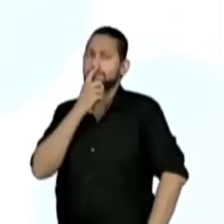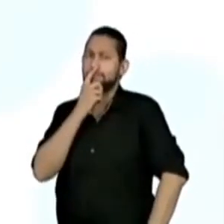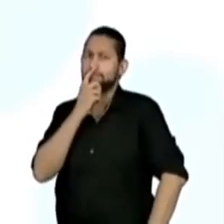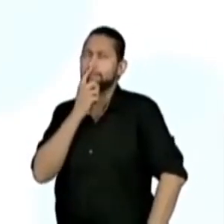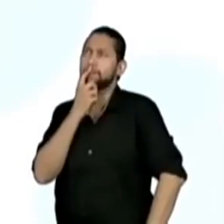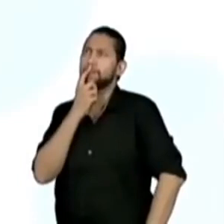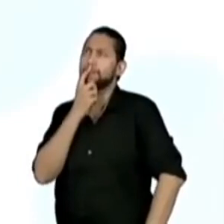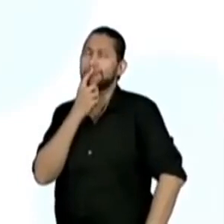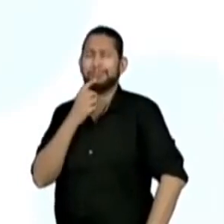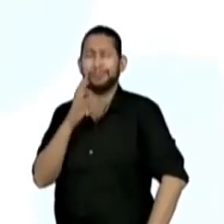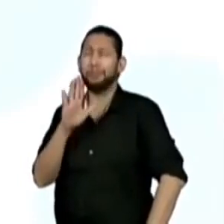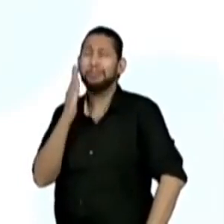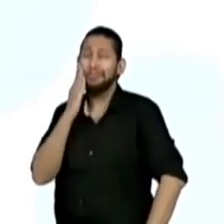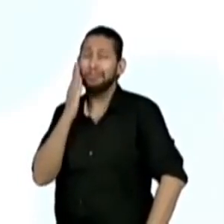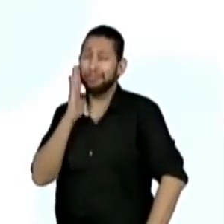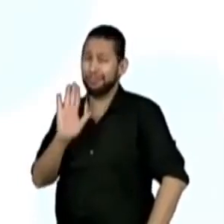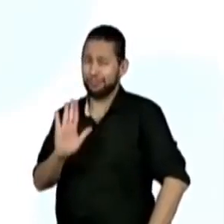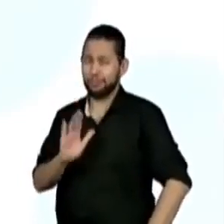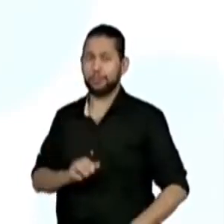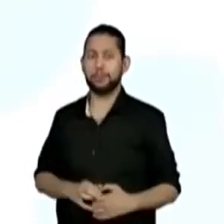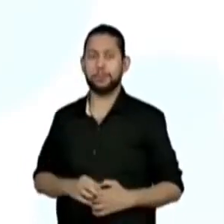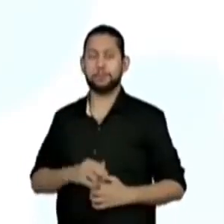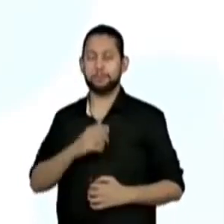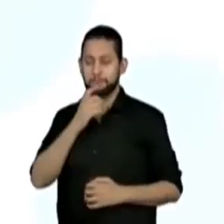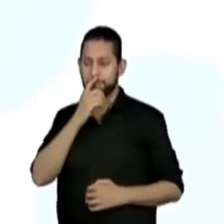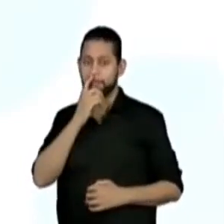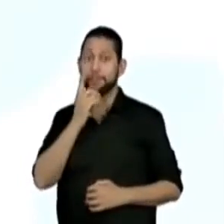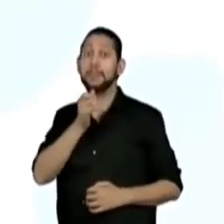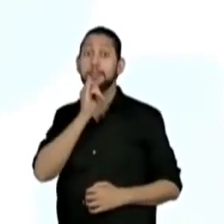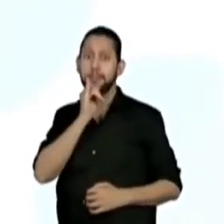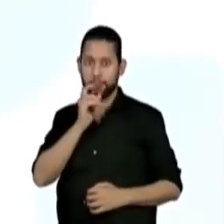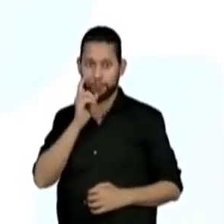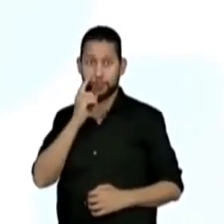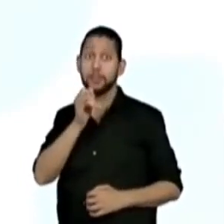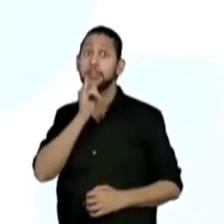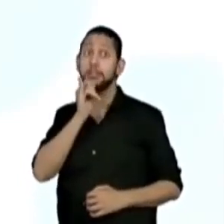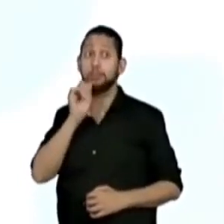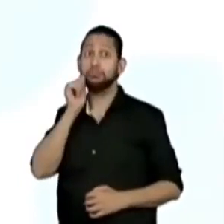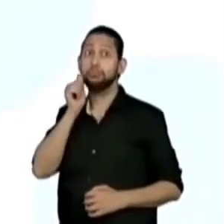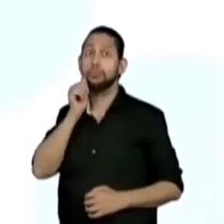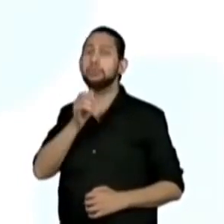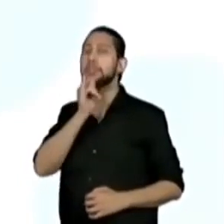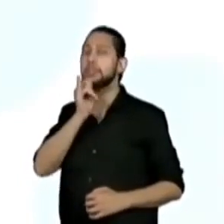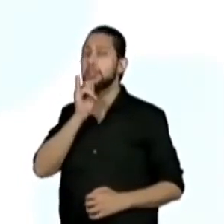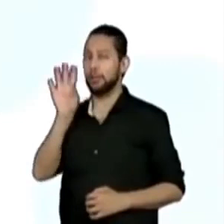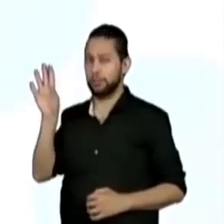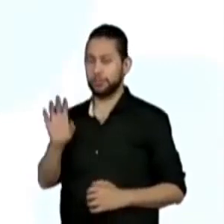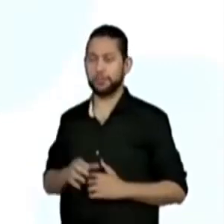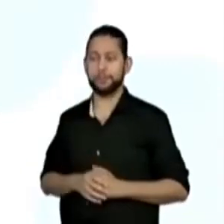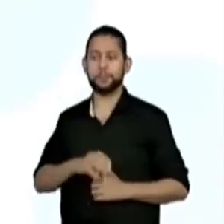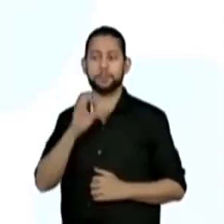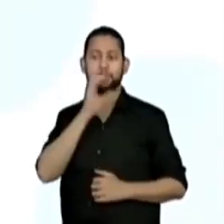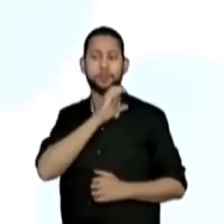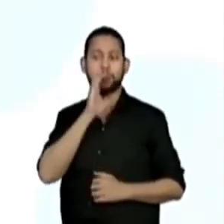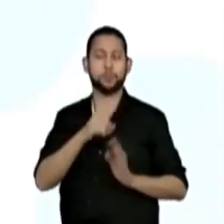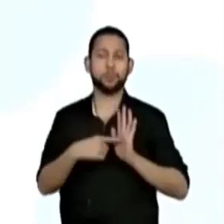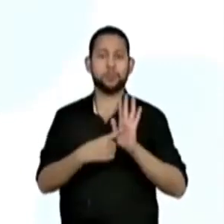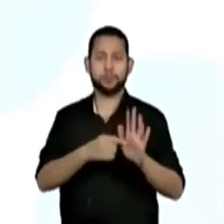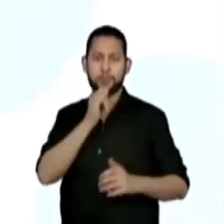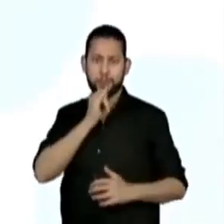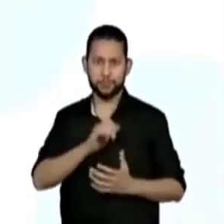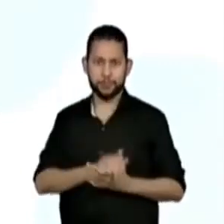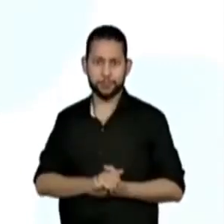deixa eu ver se eu entendi. Ela deu um exemplo. Olha só o exemplo dela. Rapidinho, vou mostrar aqui para vocês.